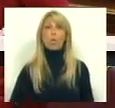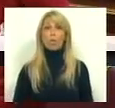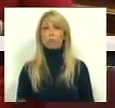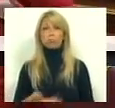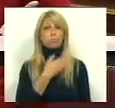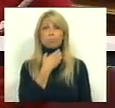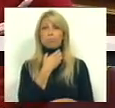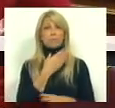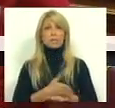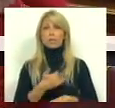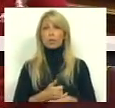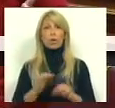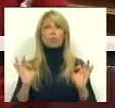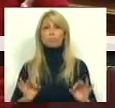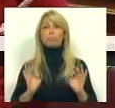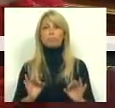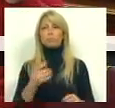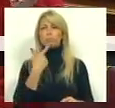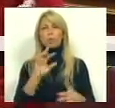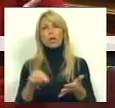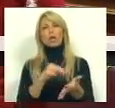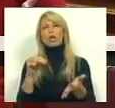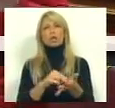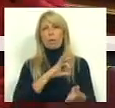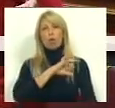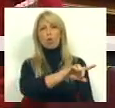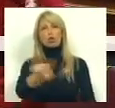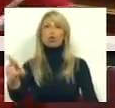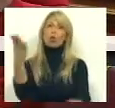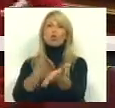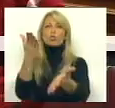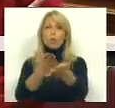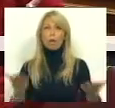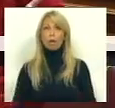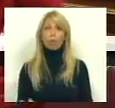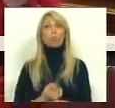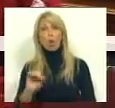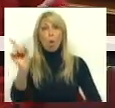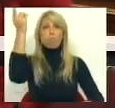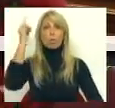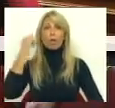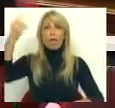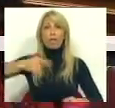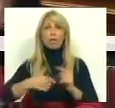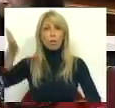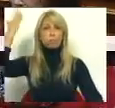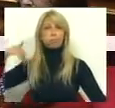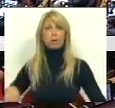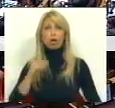colapso do setor. E não podemos esperar que os senhores estudem, porque já deviam ter estudado, era há muito tempo.